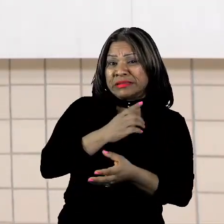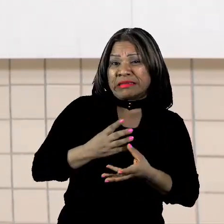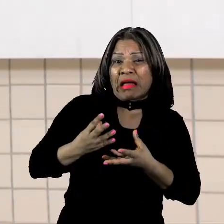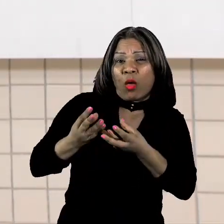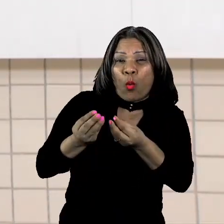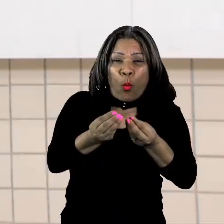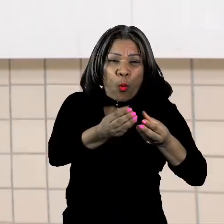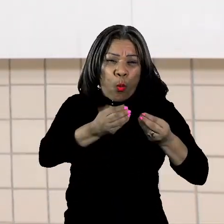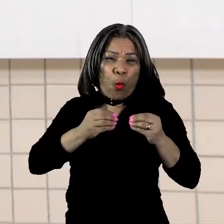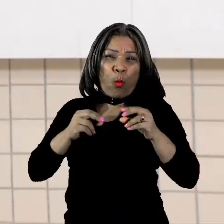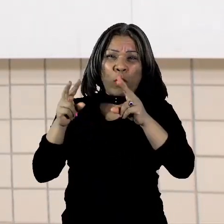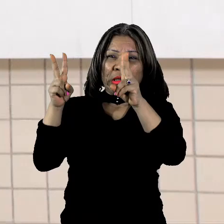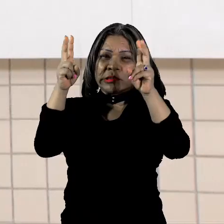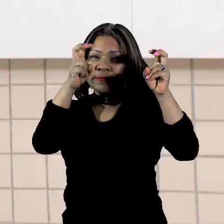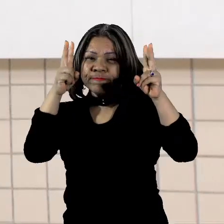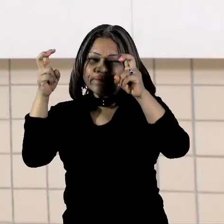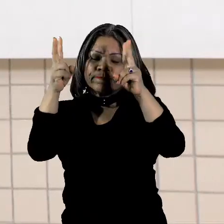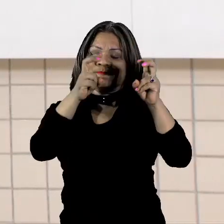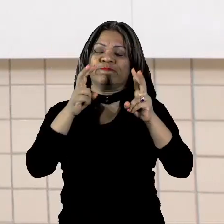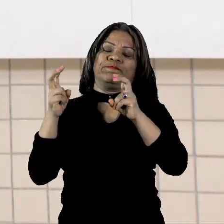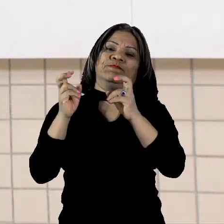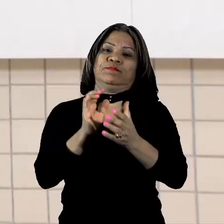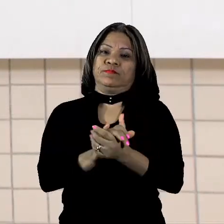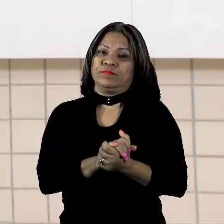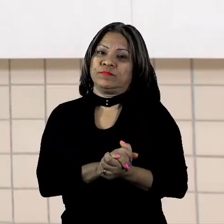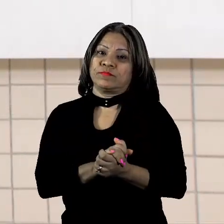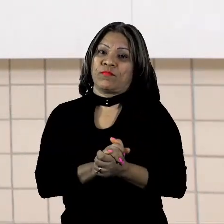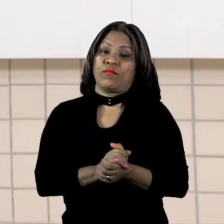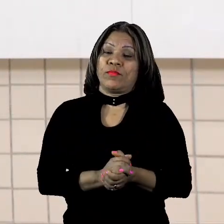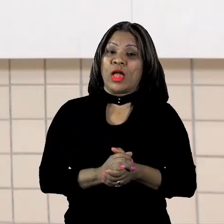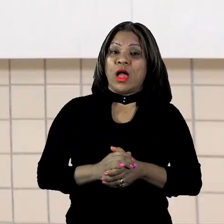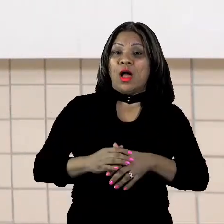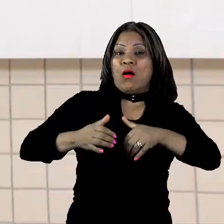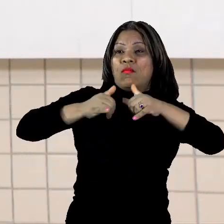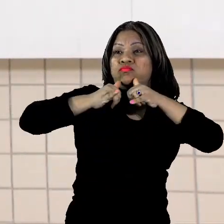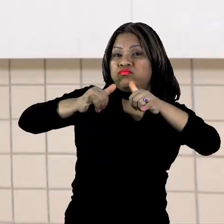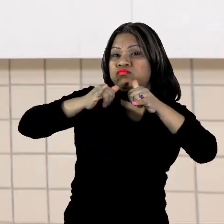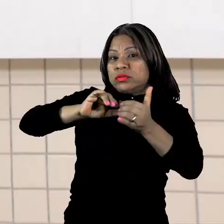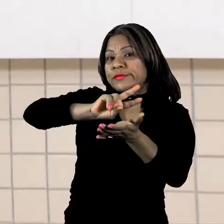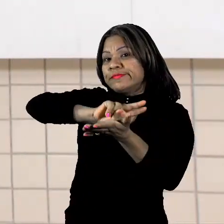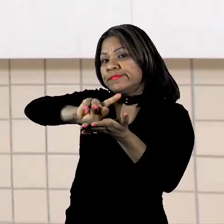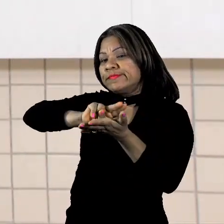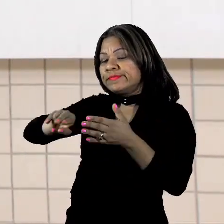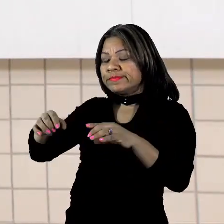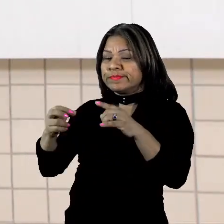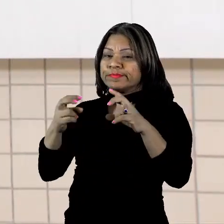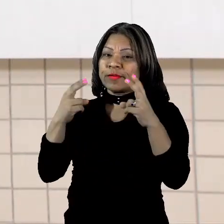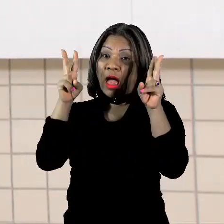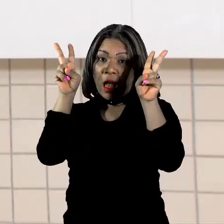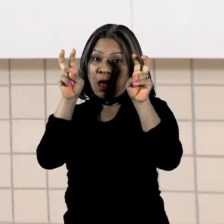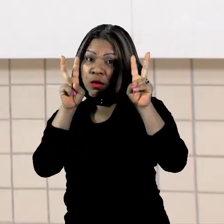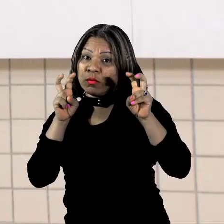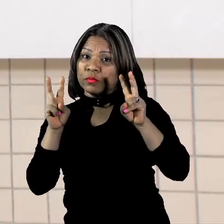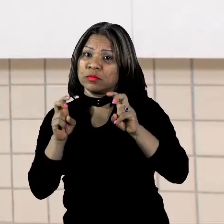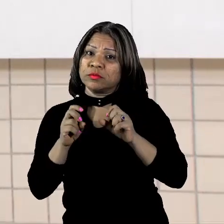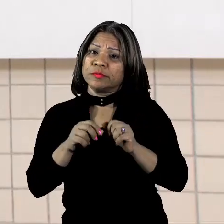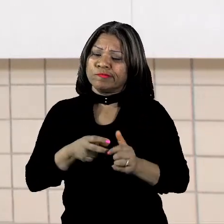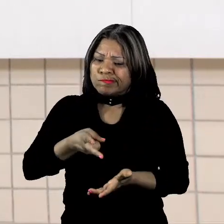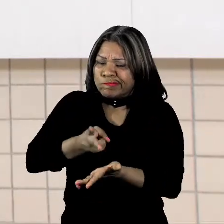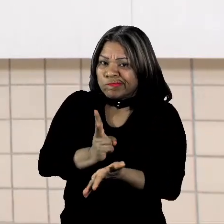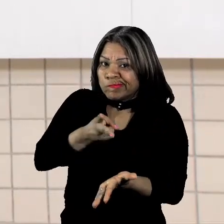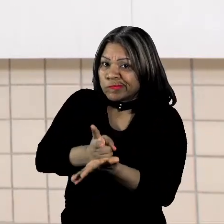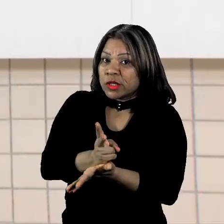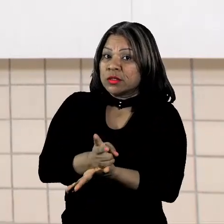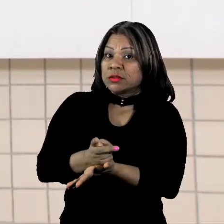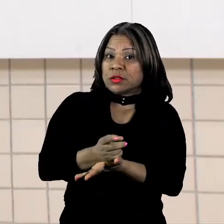contém, ele faz parte, ele divulga vários assuntos, mas sempre de forma impessoal. Já